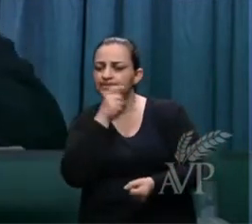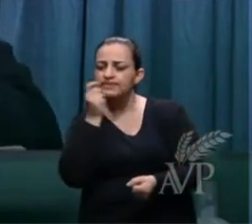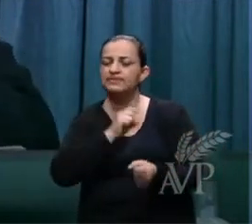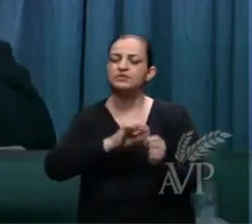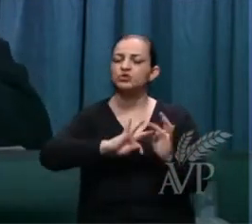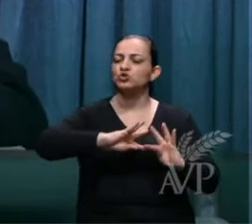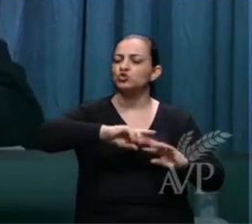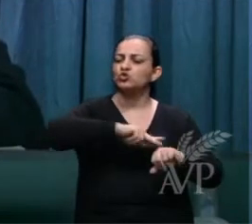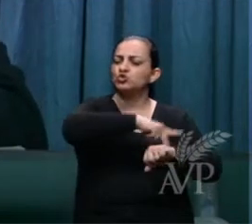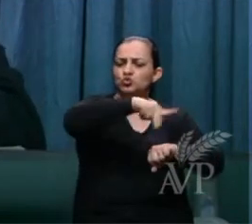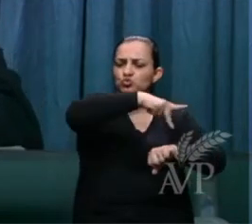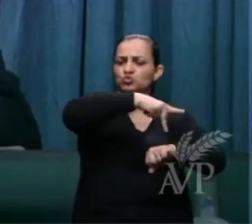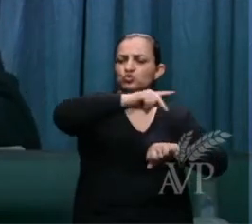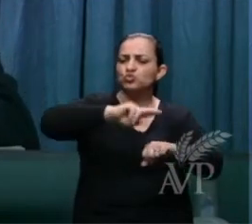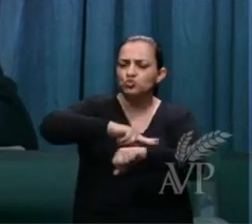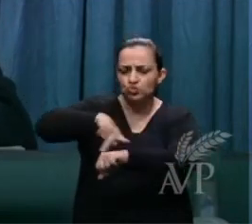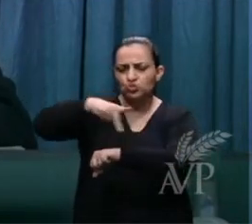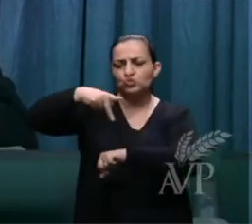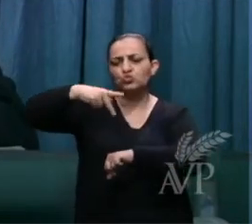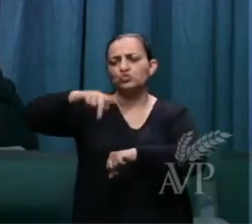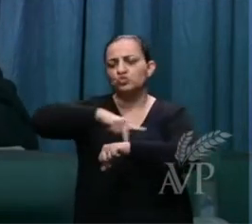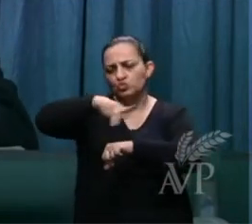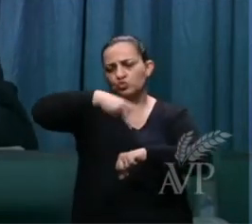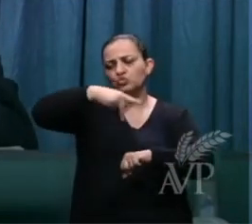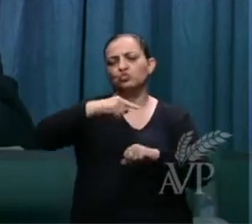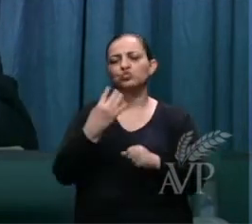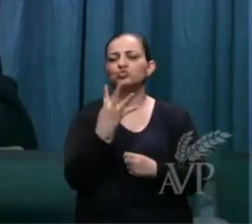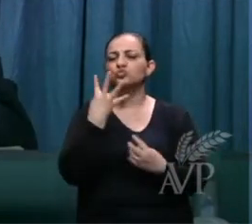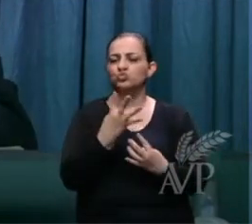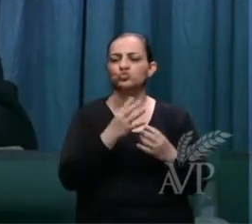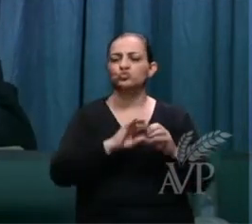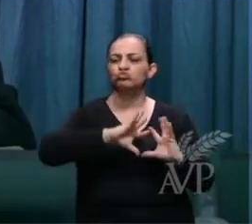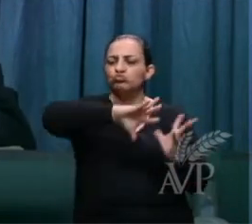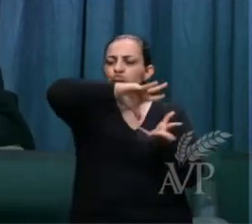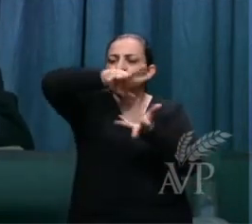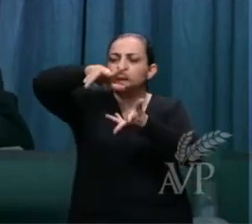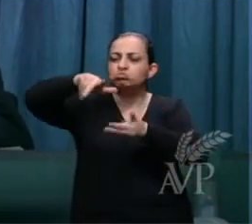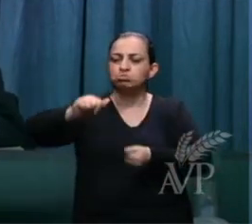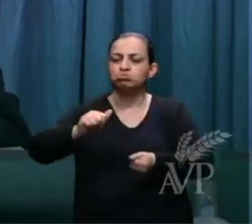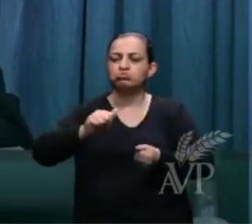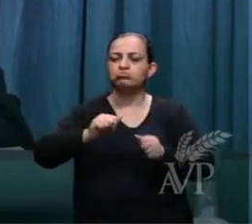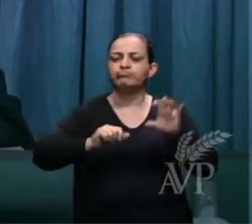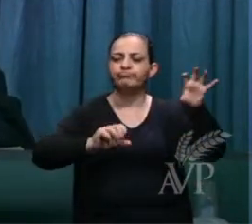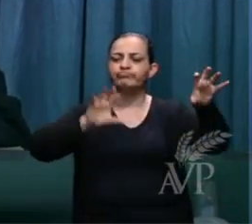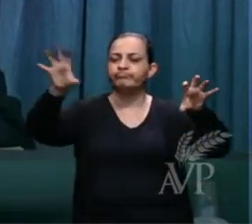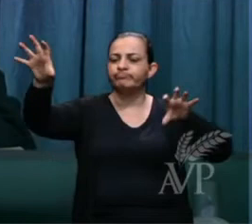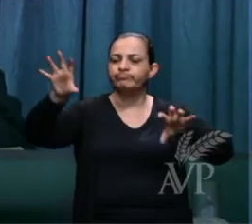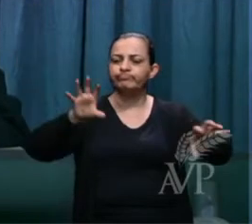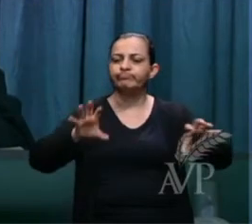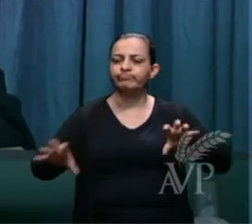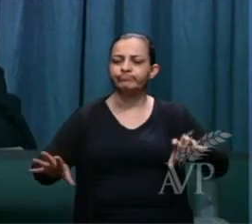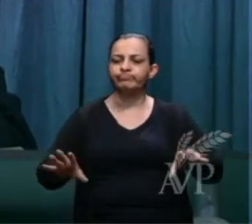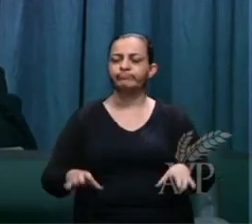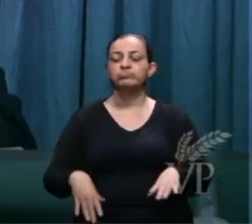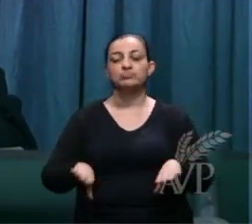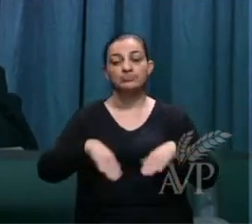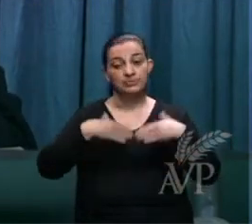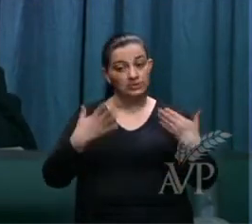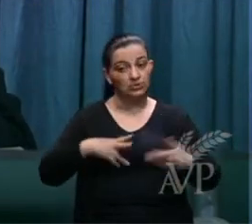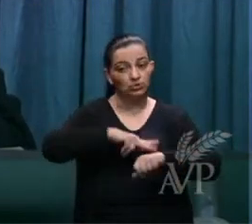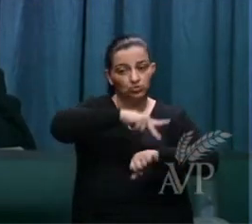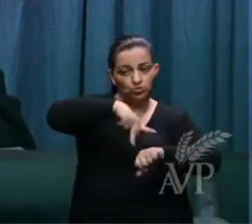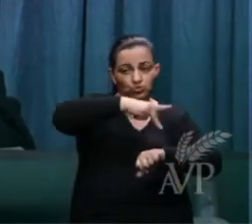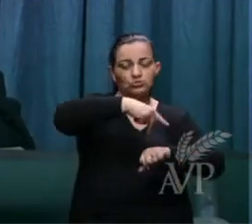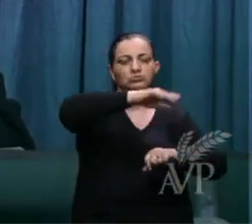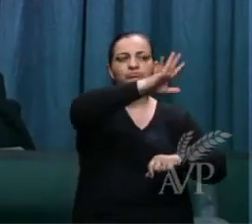nações que estão sobre os quatro cantos da terra, quer dizer, aquelas nações